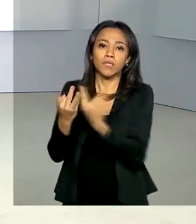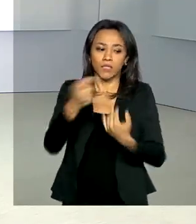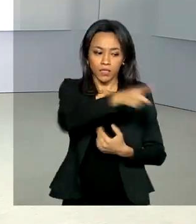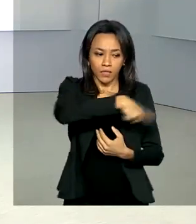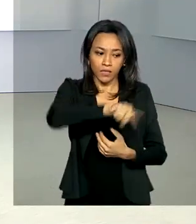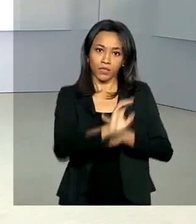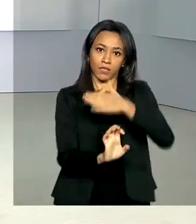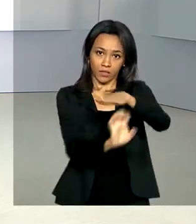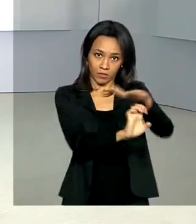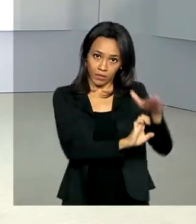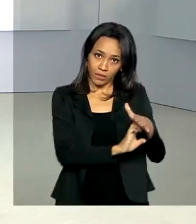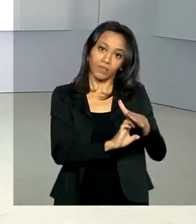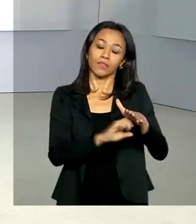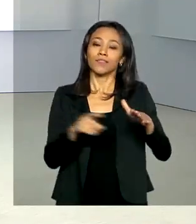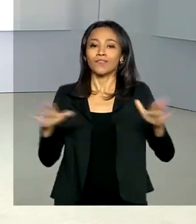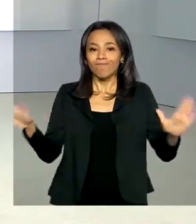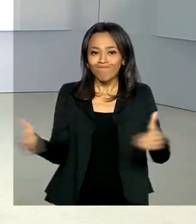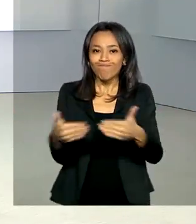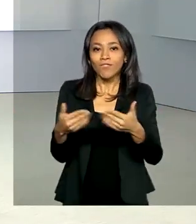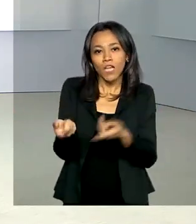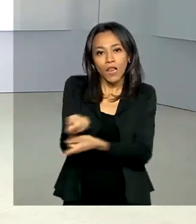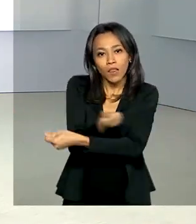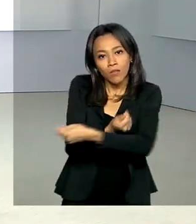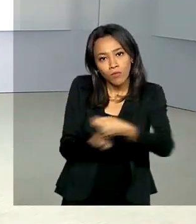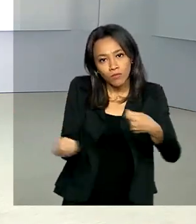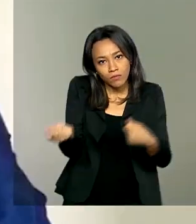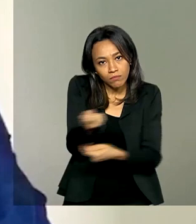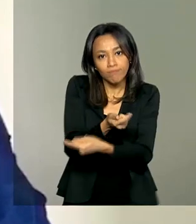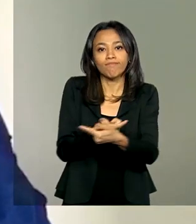prestador de serviço seja a negociação.